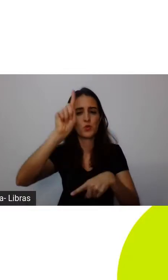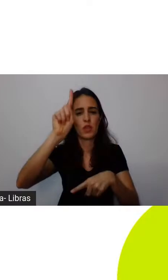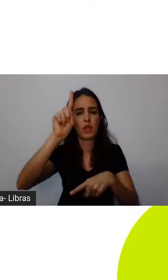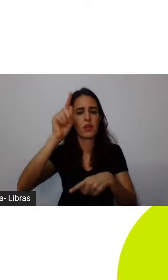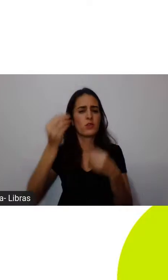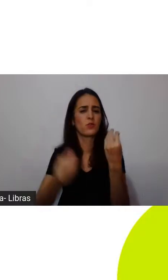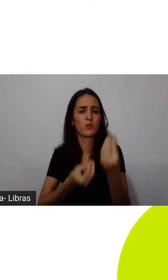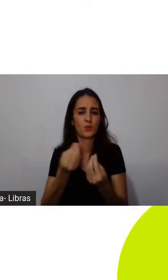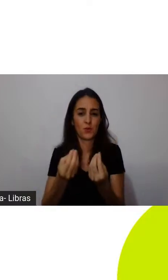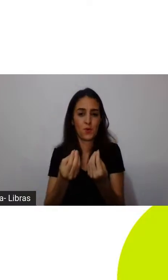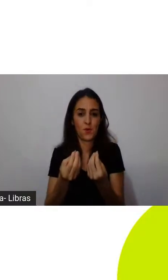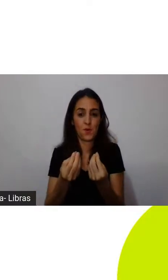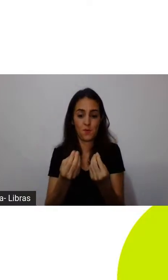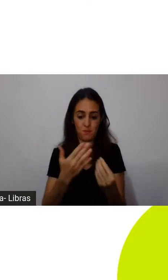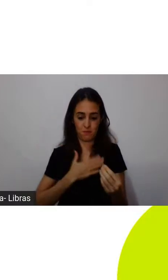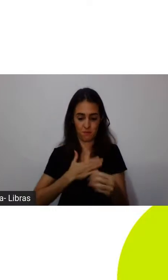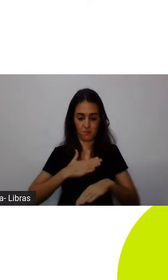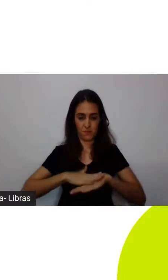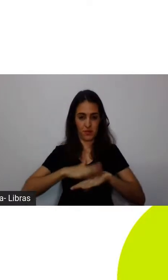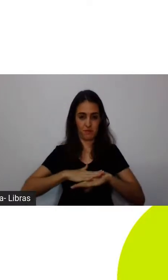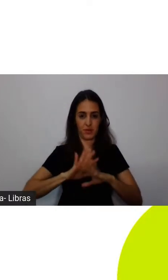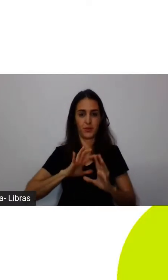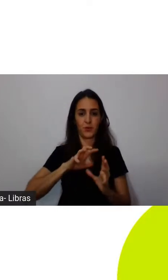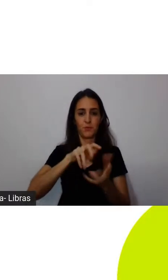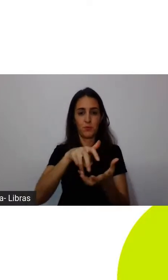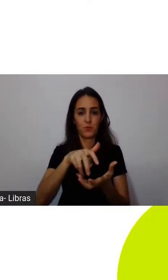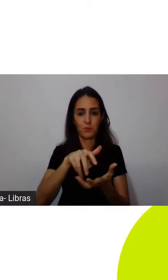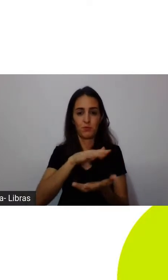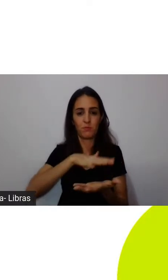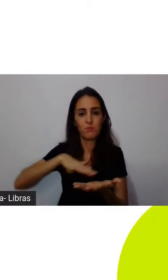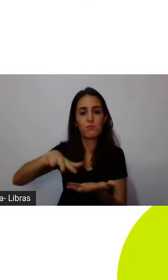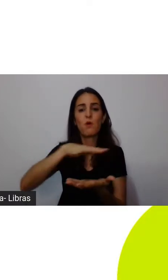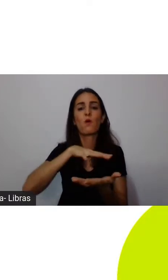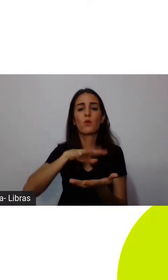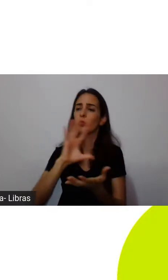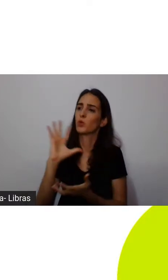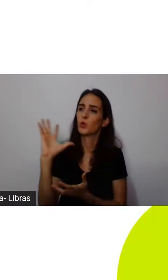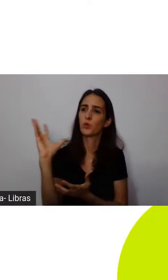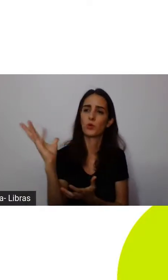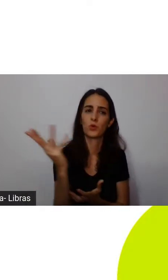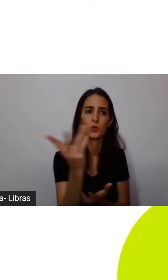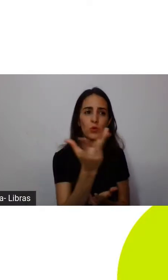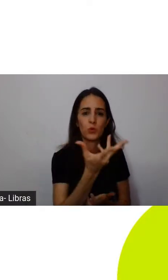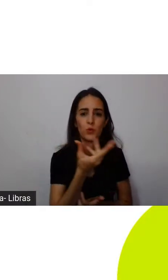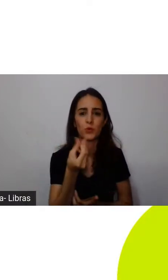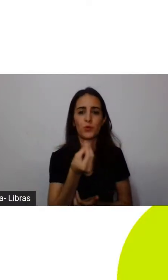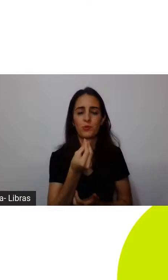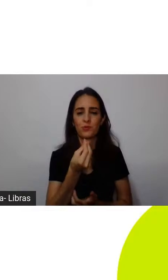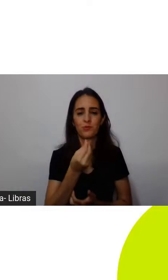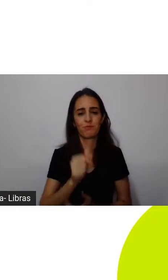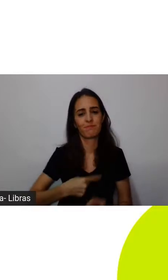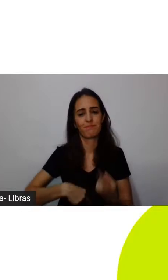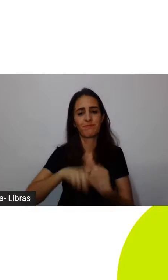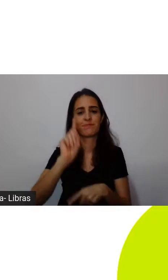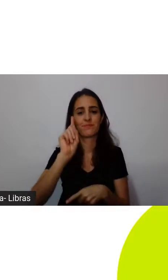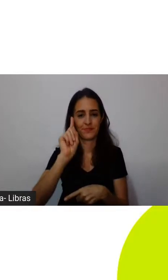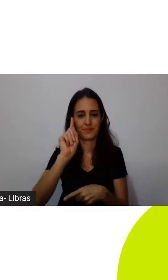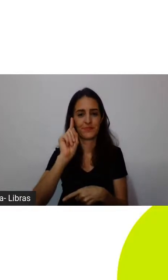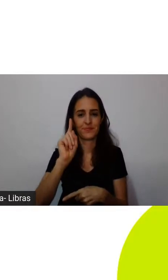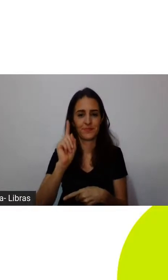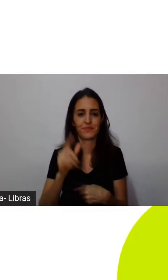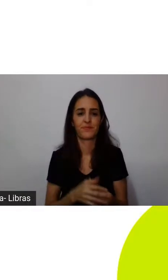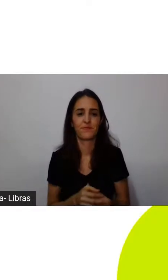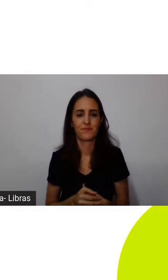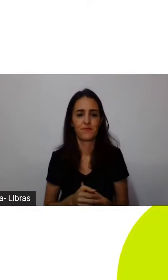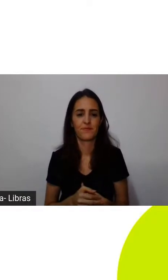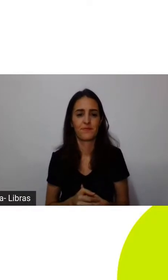para a gente e para o mundo para o ecossistema para tudo que nos entorna. Zé falou que é Pessah, a gente